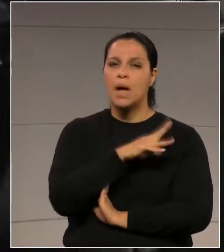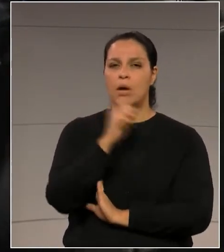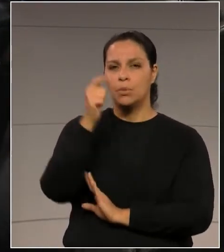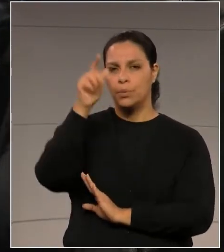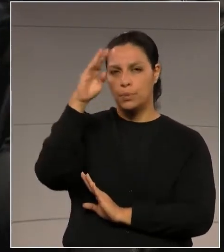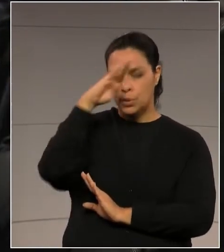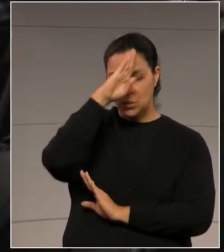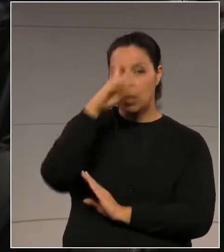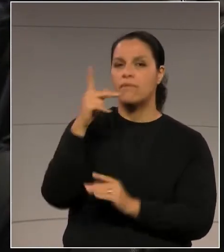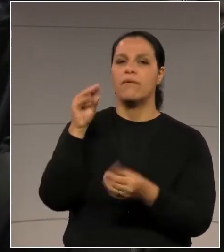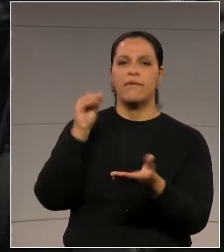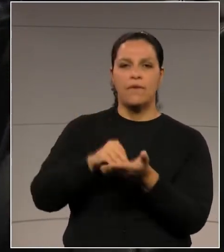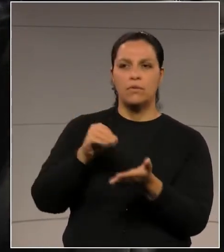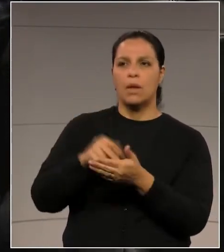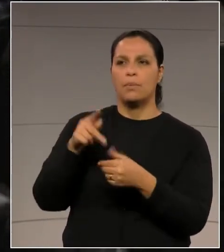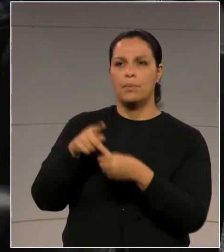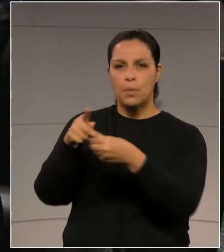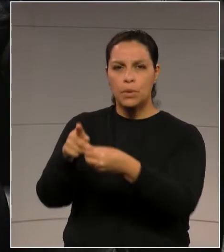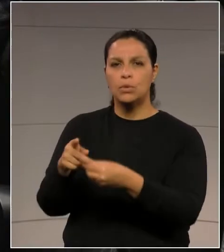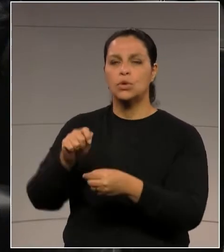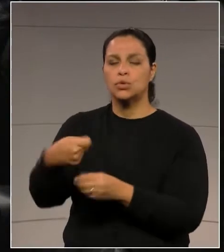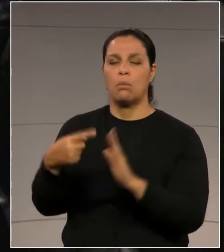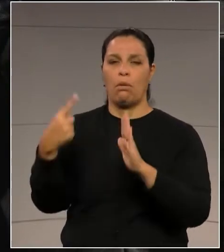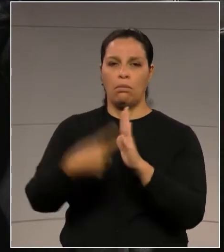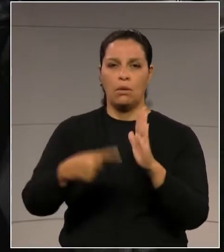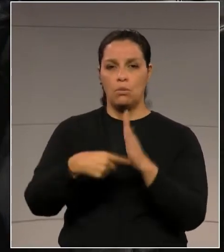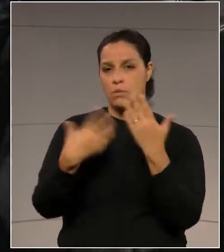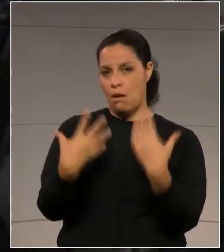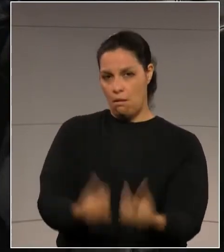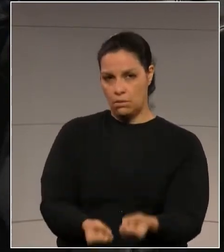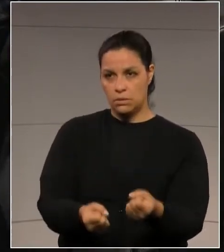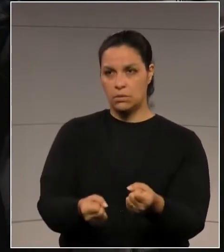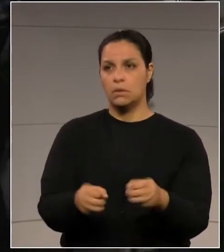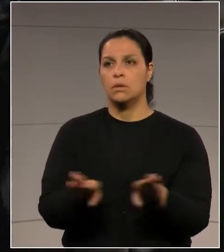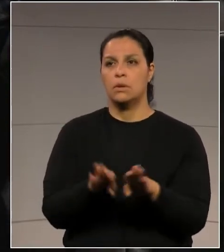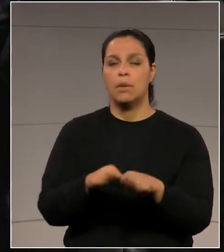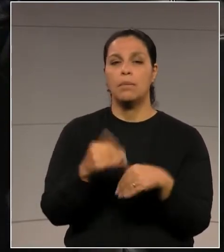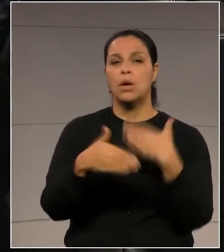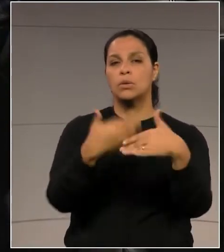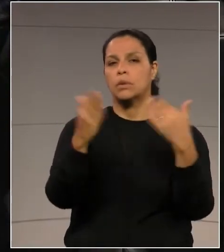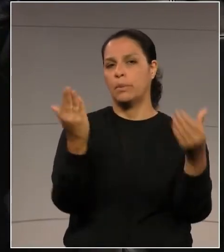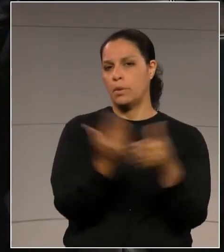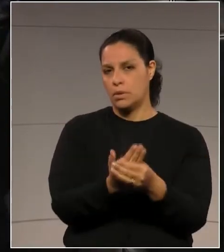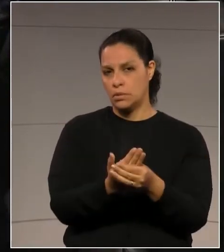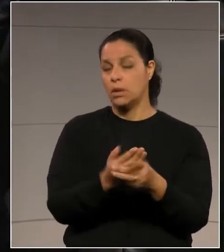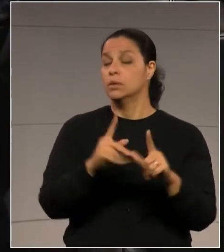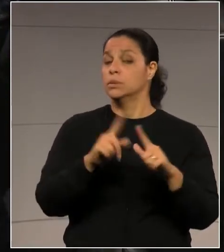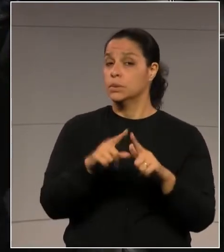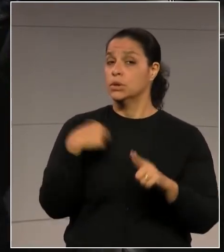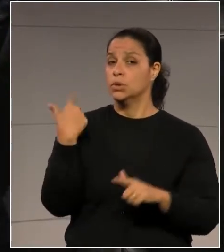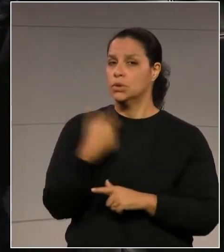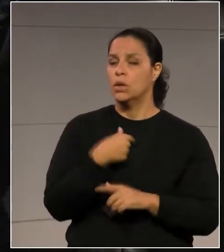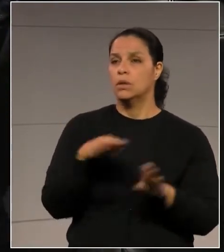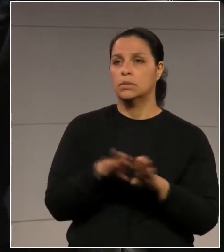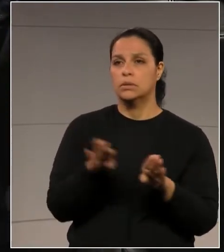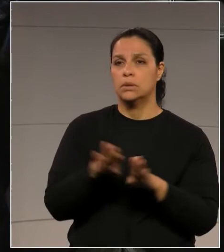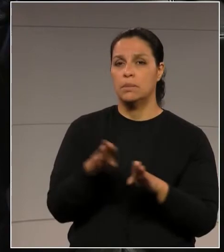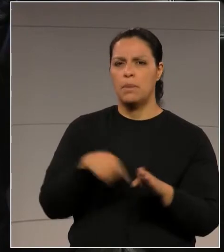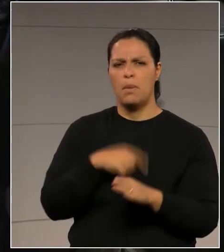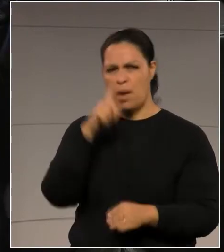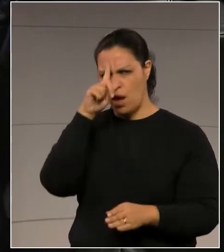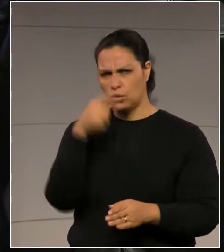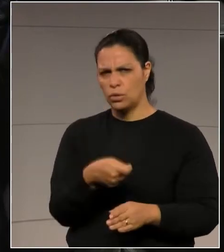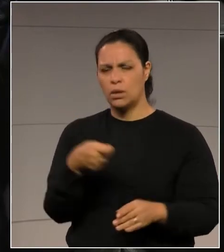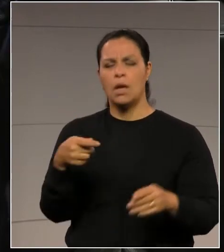vai faltar promotor para fazer denúncia e para construir esse processo. Além disso, o teor autoritário